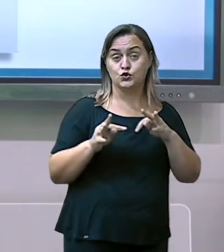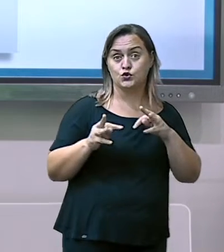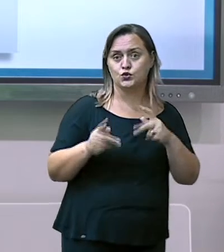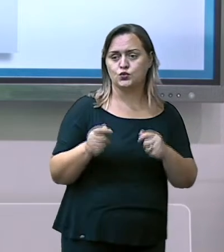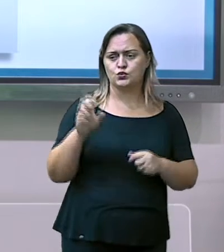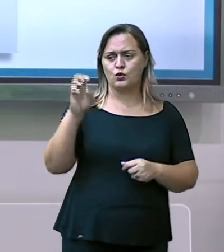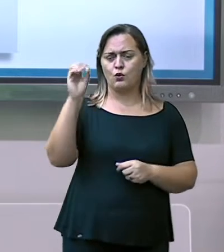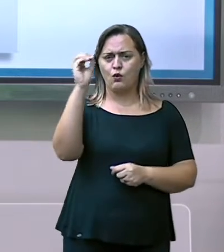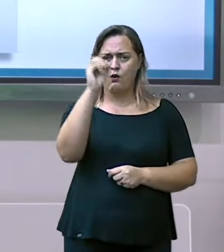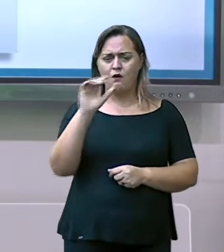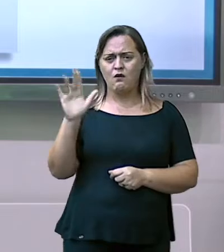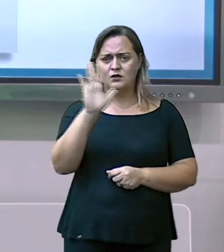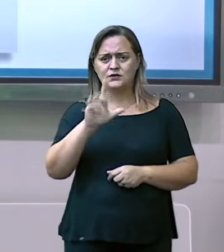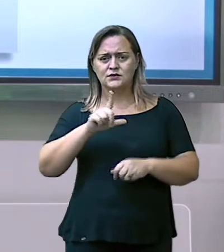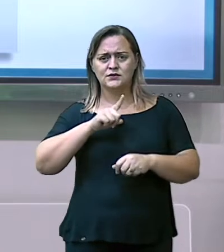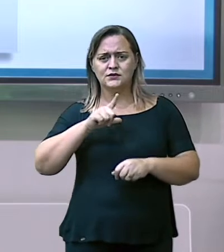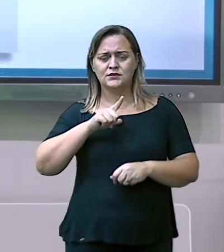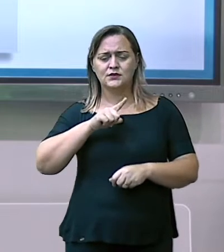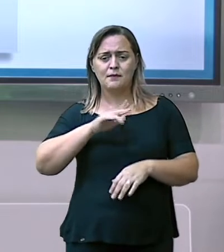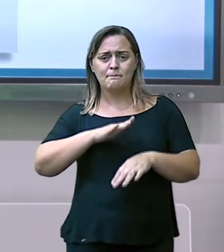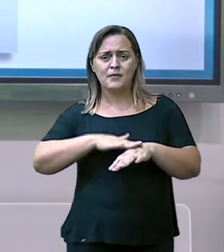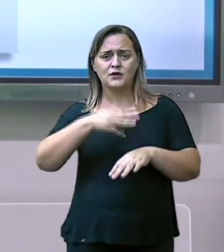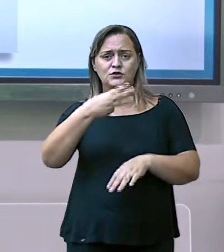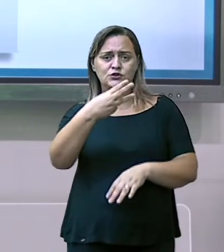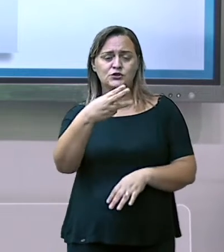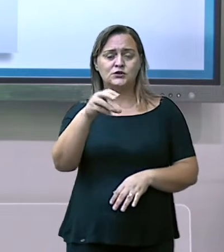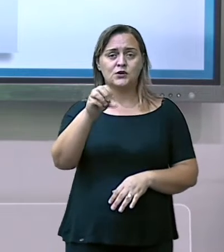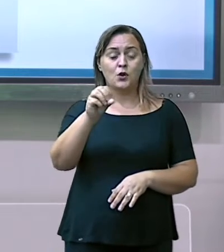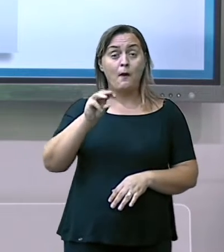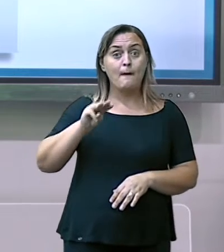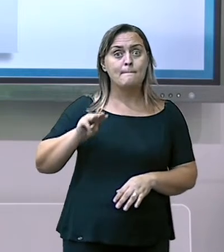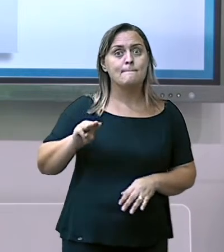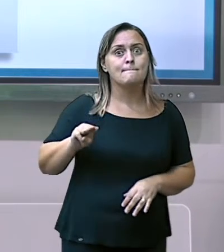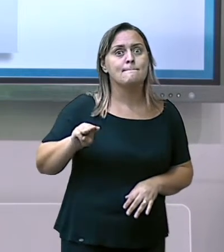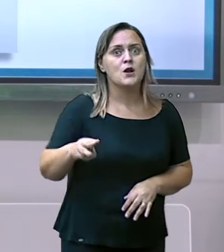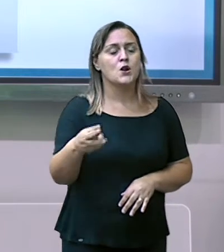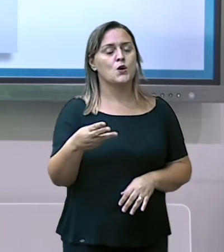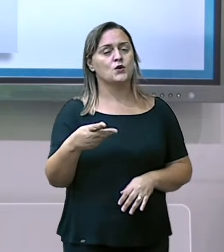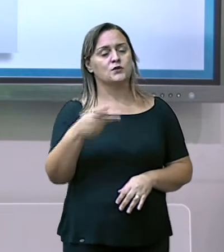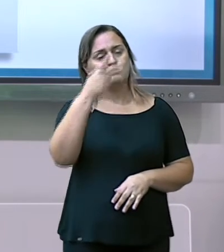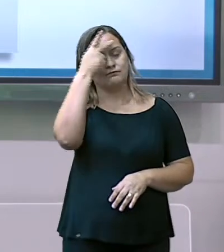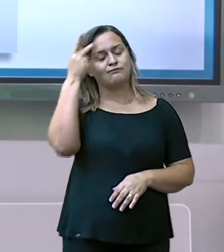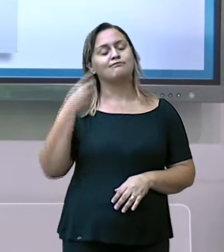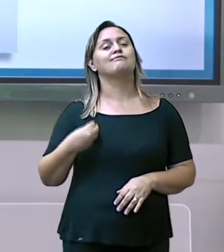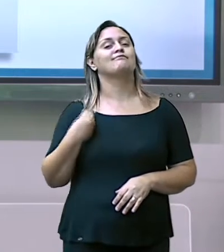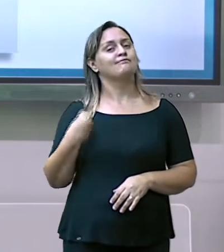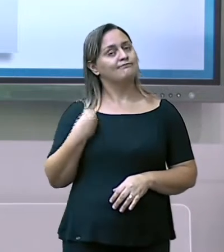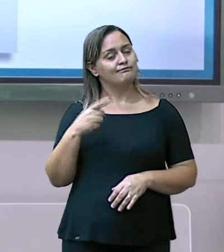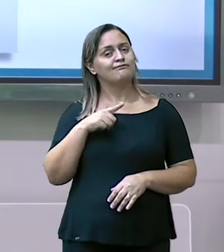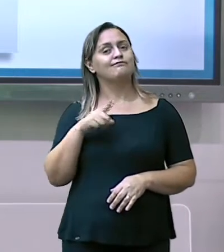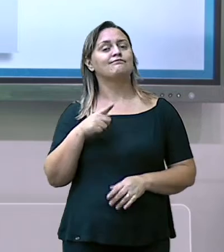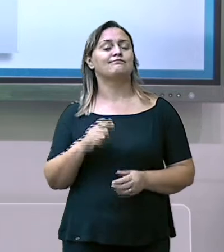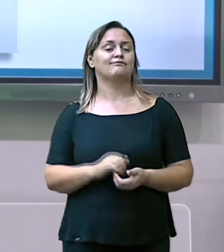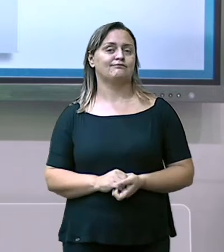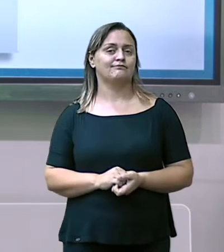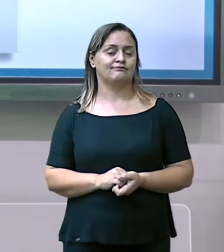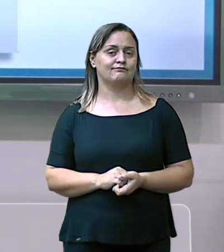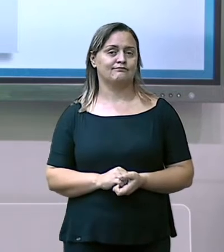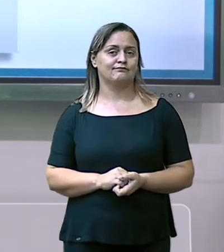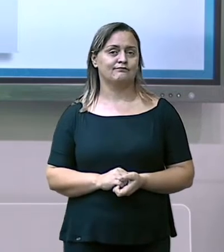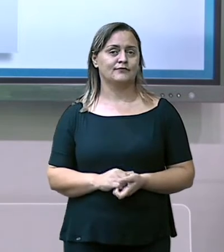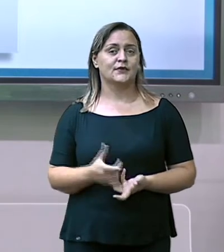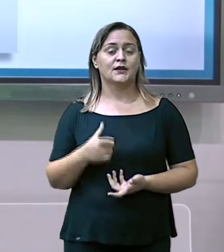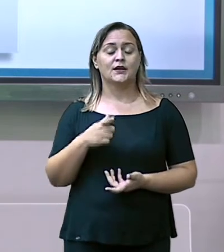de 39 milhões de habitantes. Grande parte da população é descendente